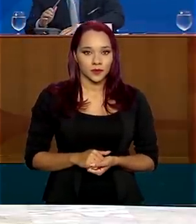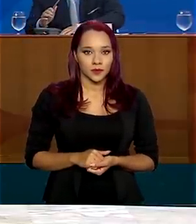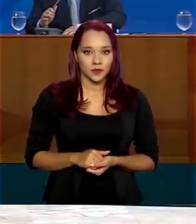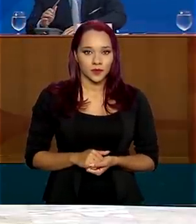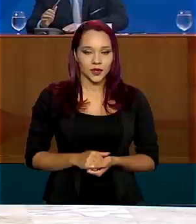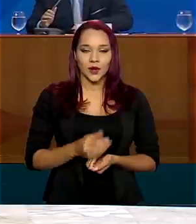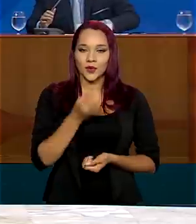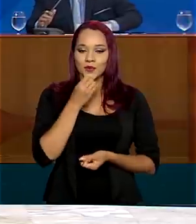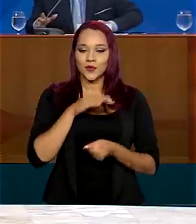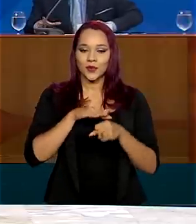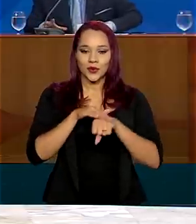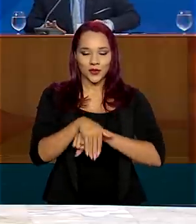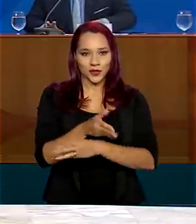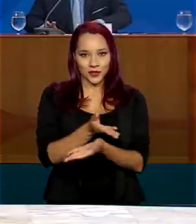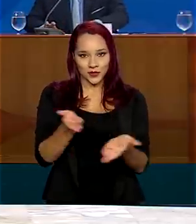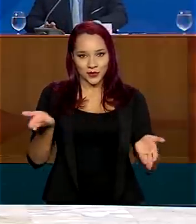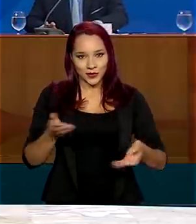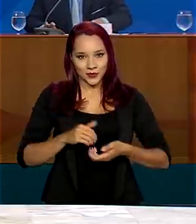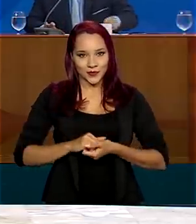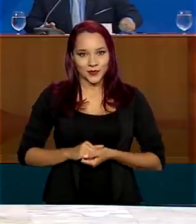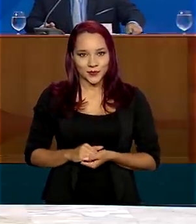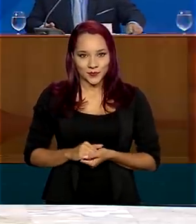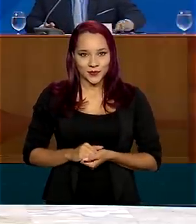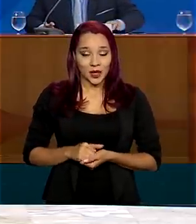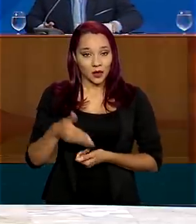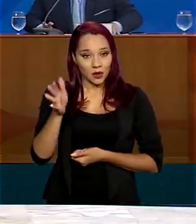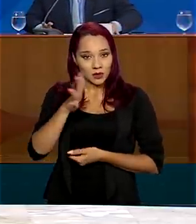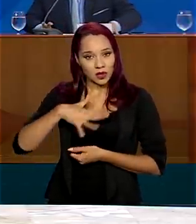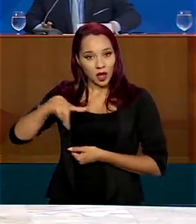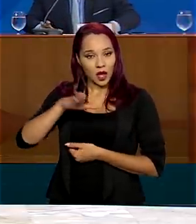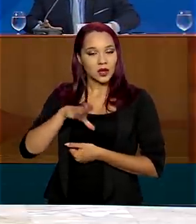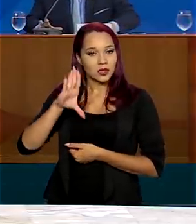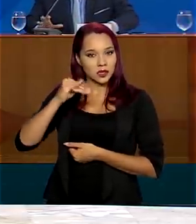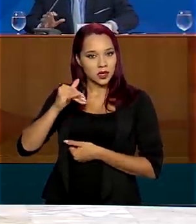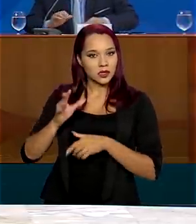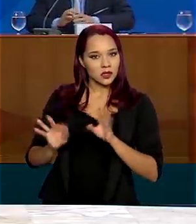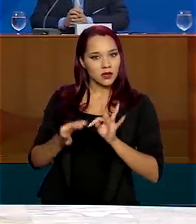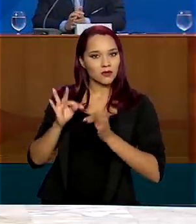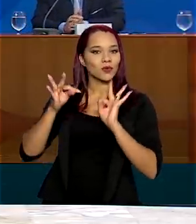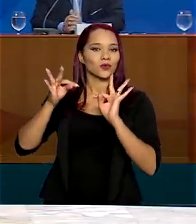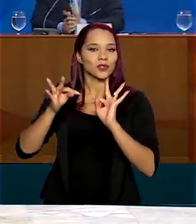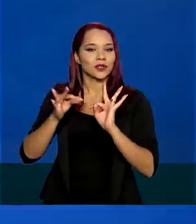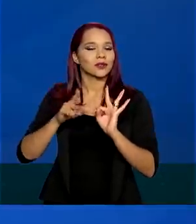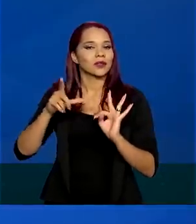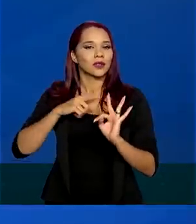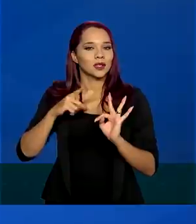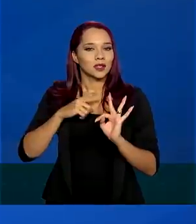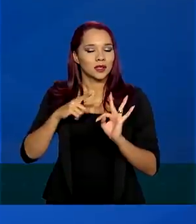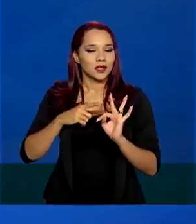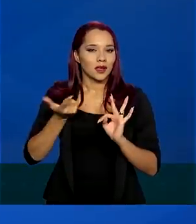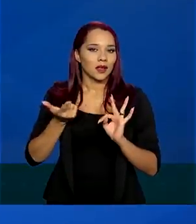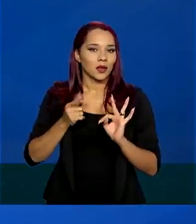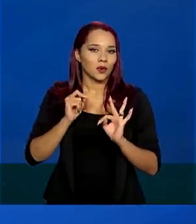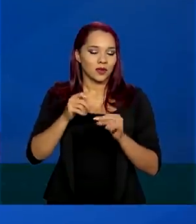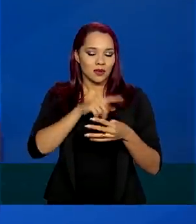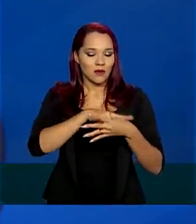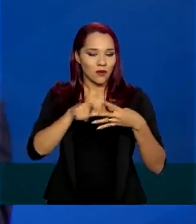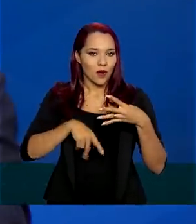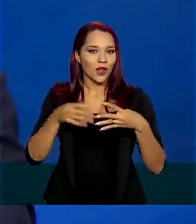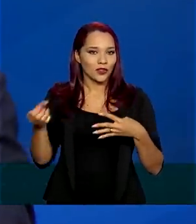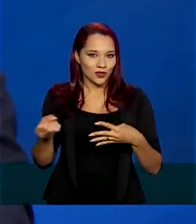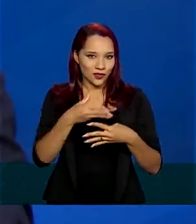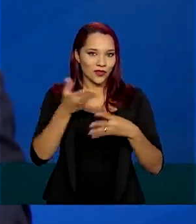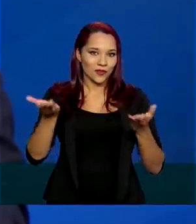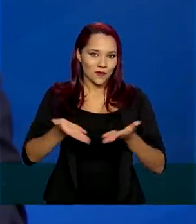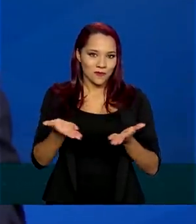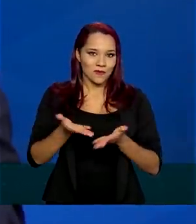Boa noite, boa noite a todos. Da área de ciência e tecnologia, nós temos quatro novidades aqui para